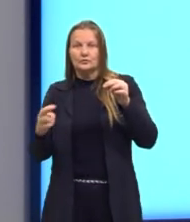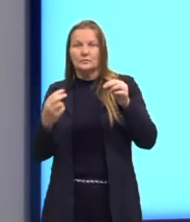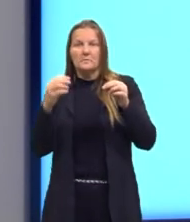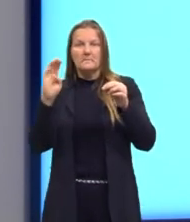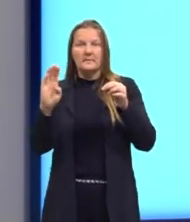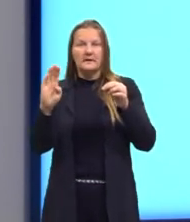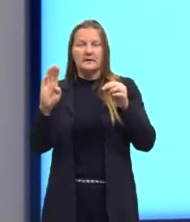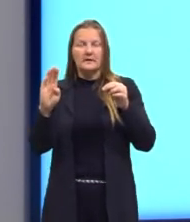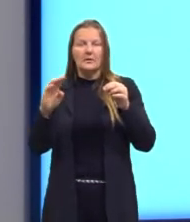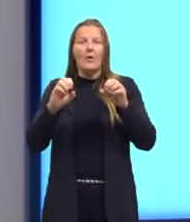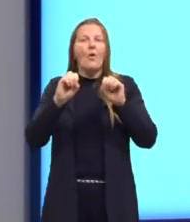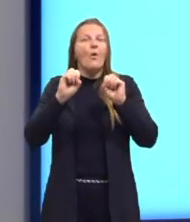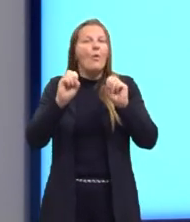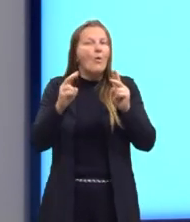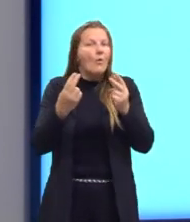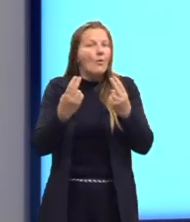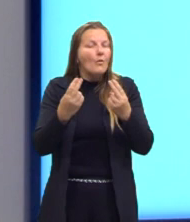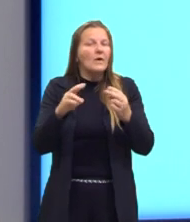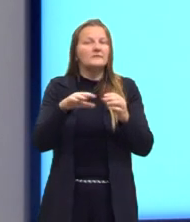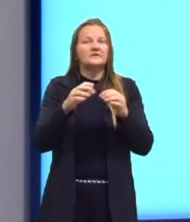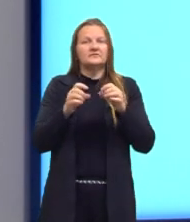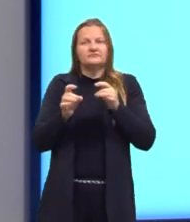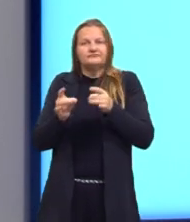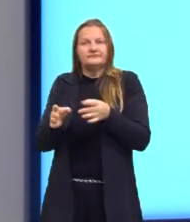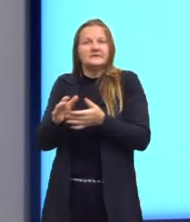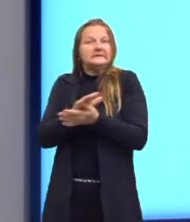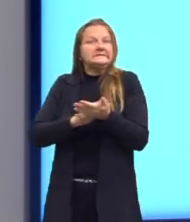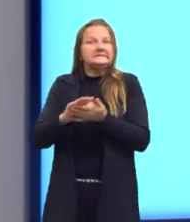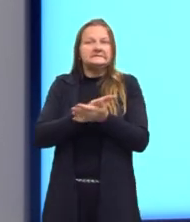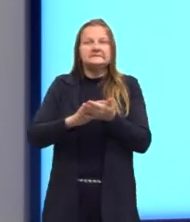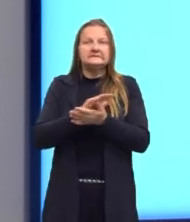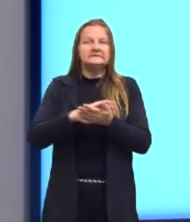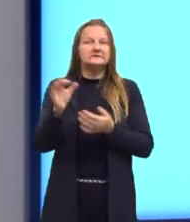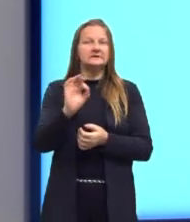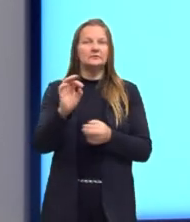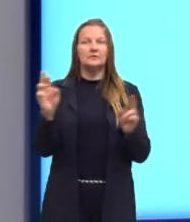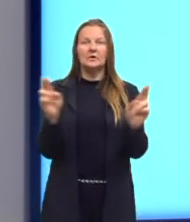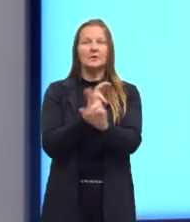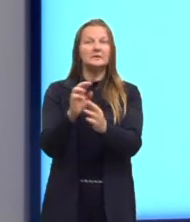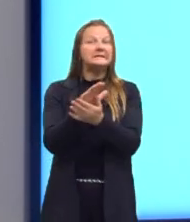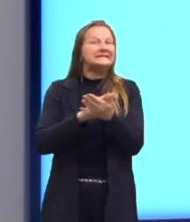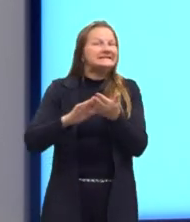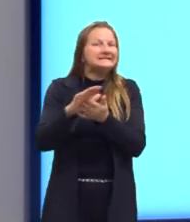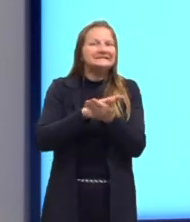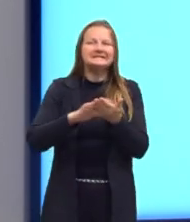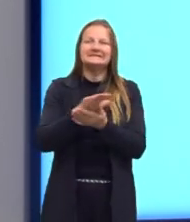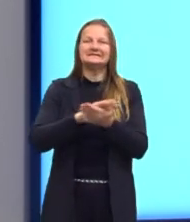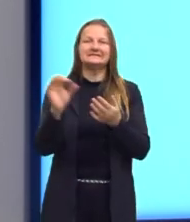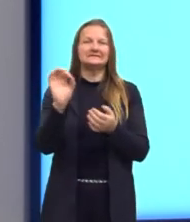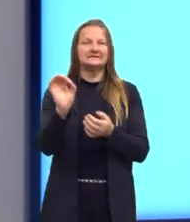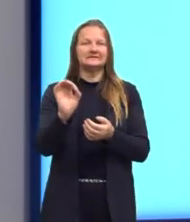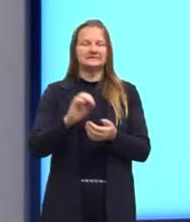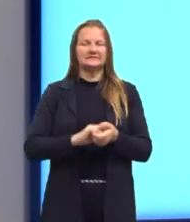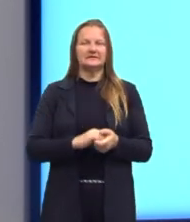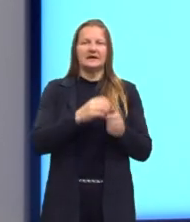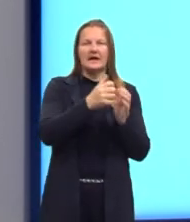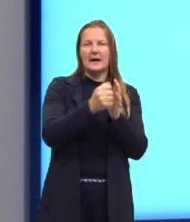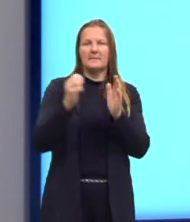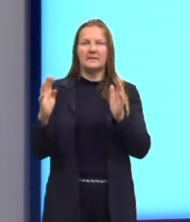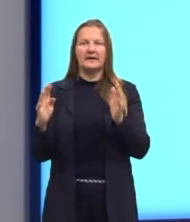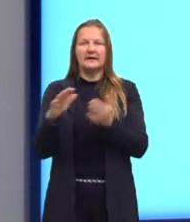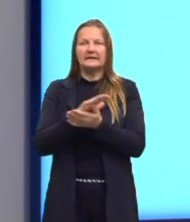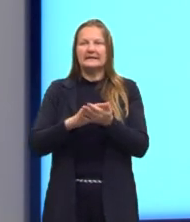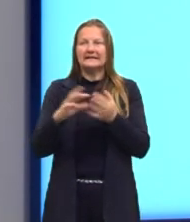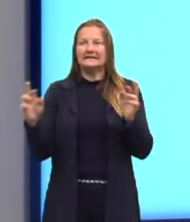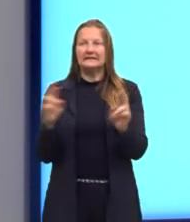B, ou quando sobram elementos do conjunto A que não se relacionam com elementos de B. Então, aqui nós